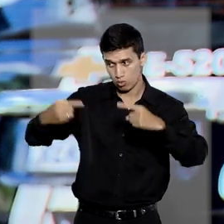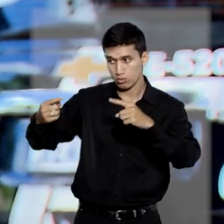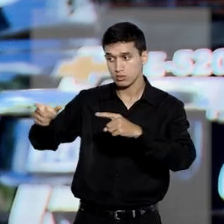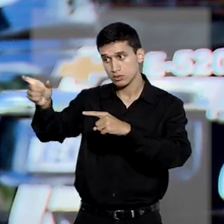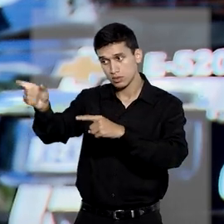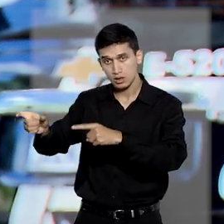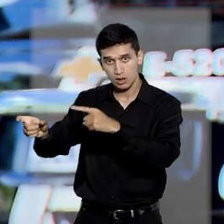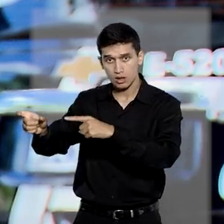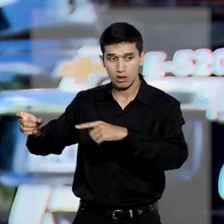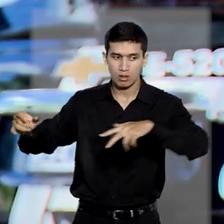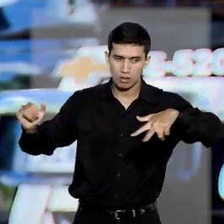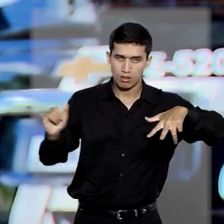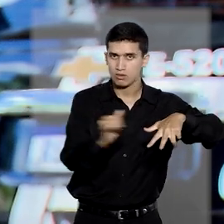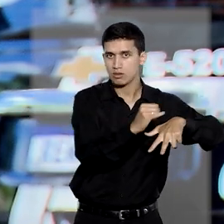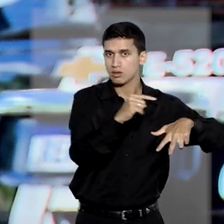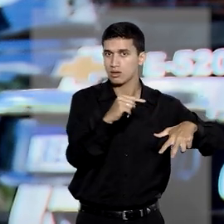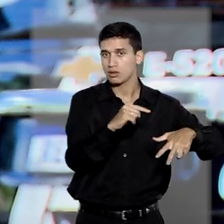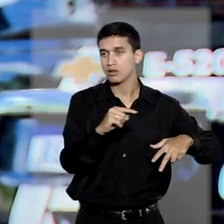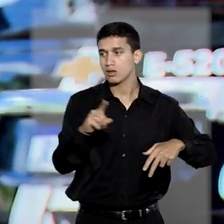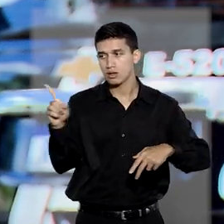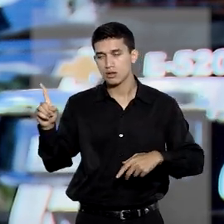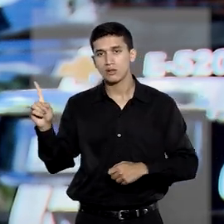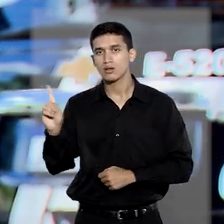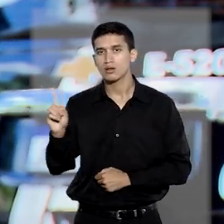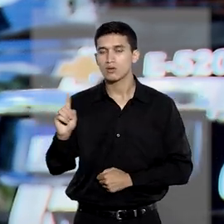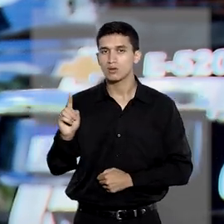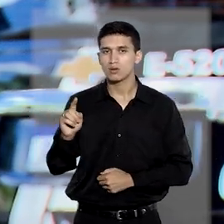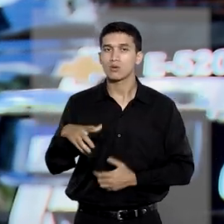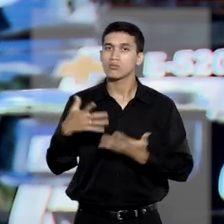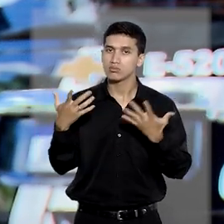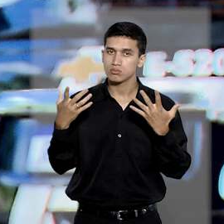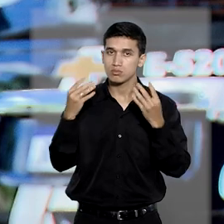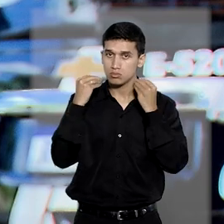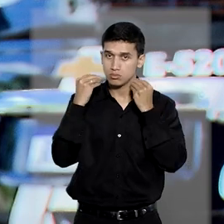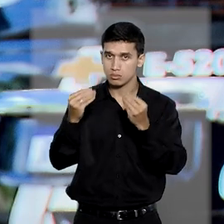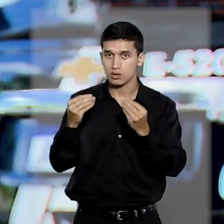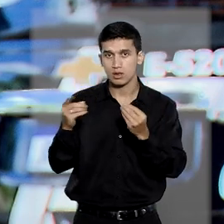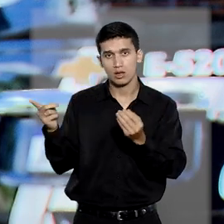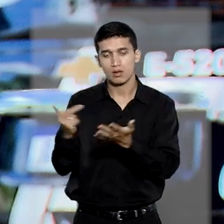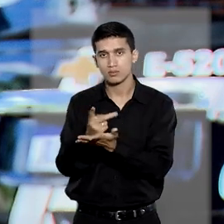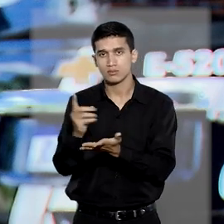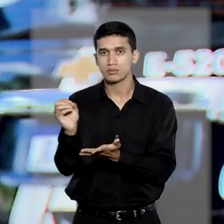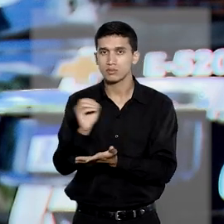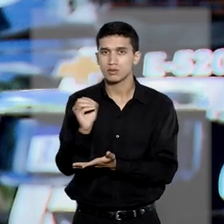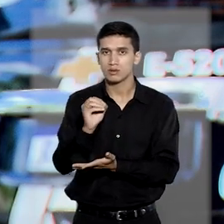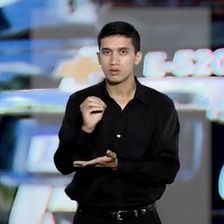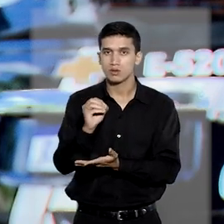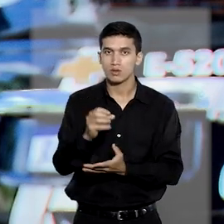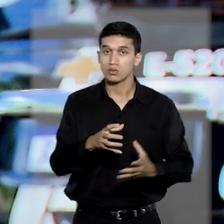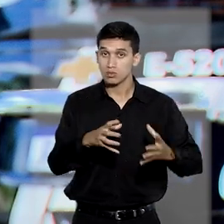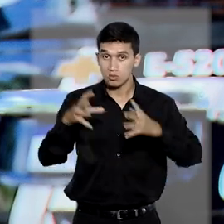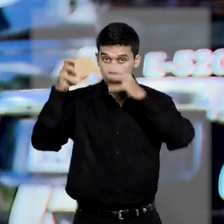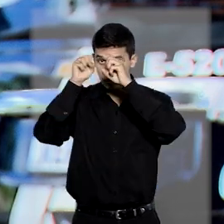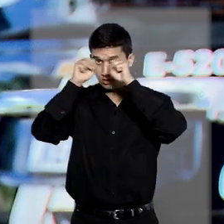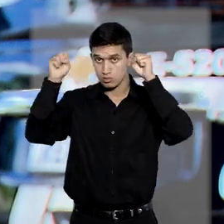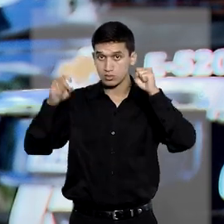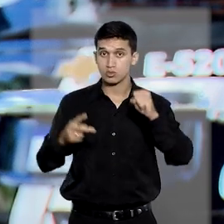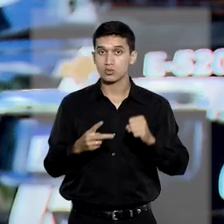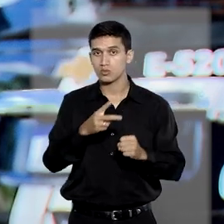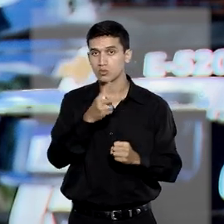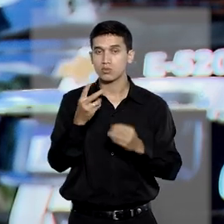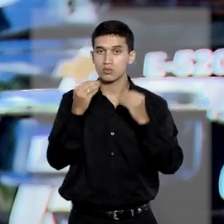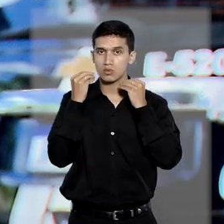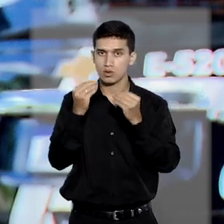contra o suposto agressor no prazo legal, o que gerou a extinção da punibilidade. O tribunal de segundo grau entendeu que, em